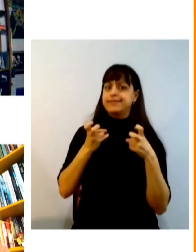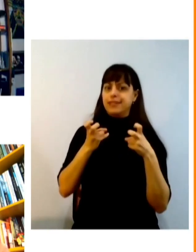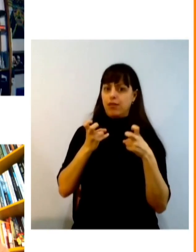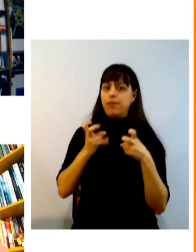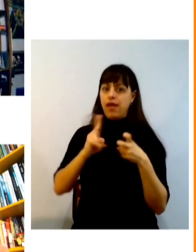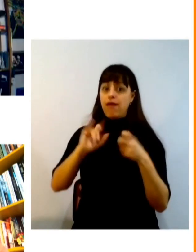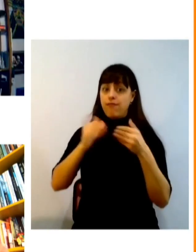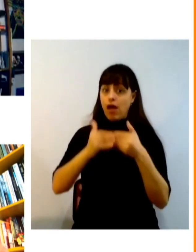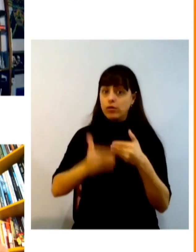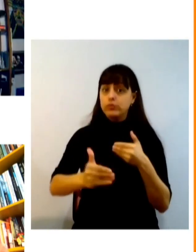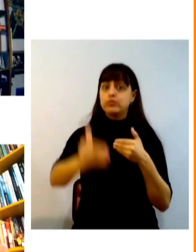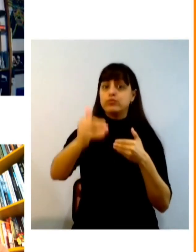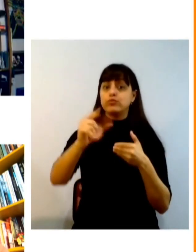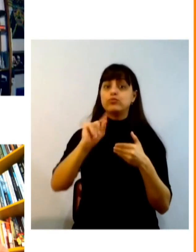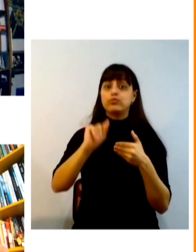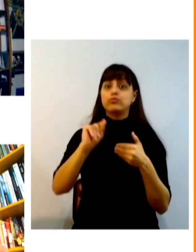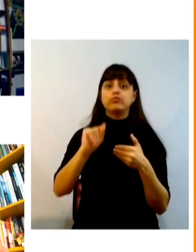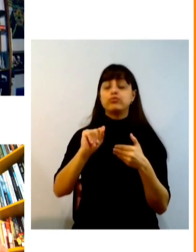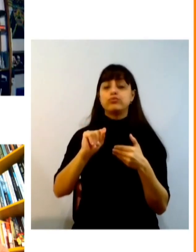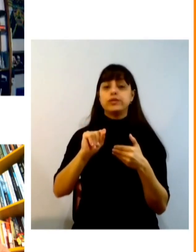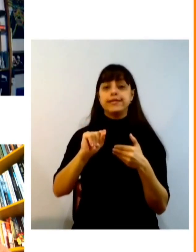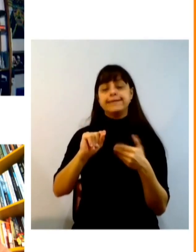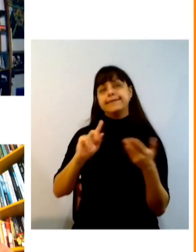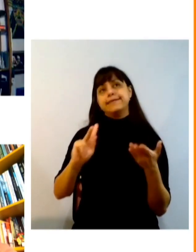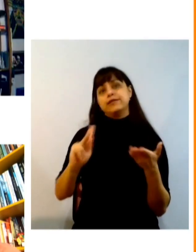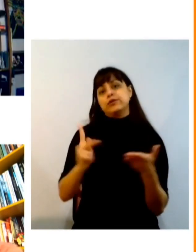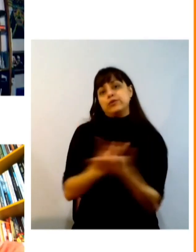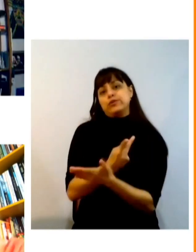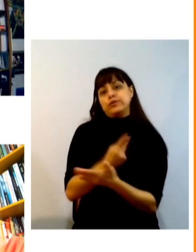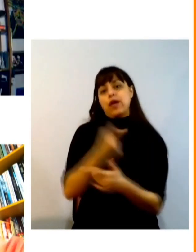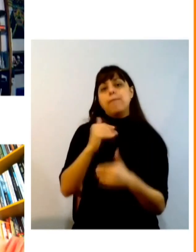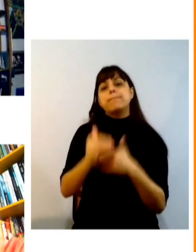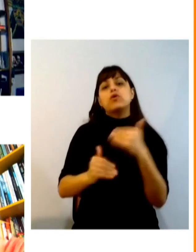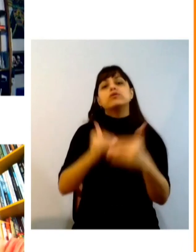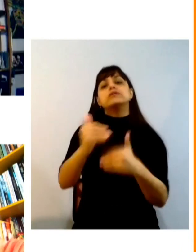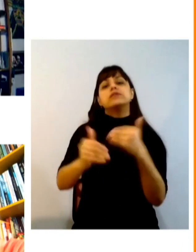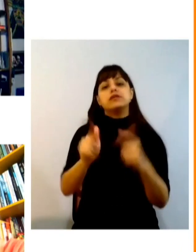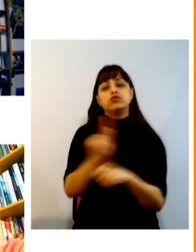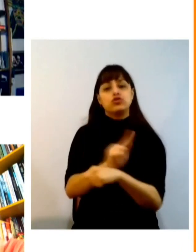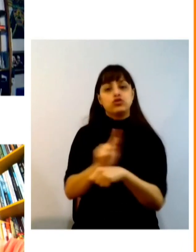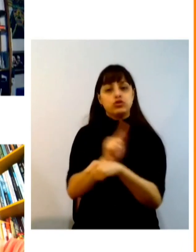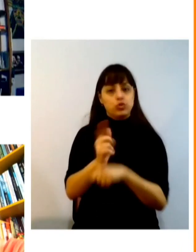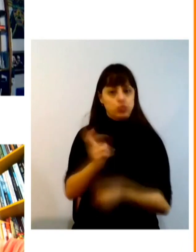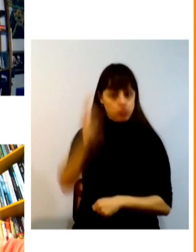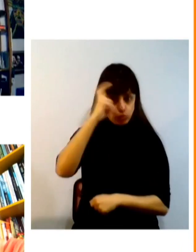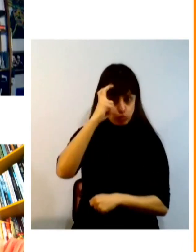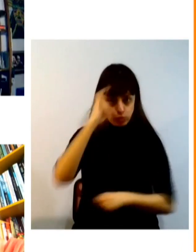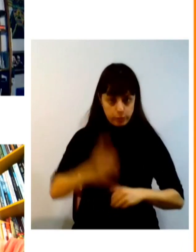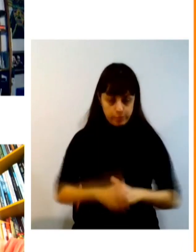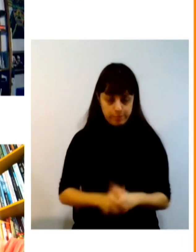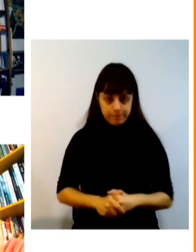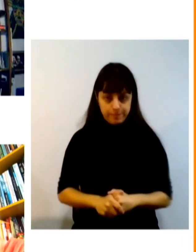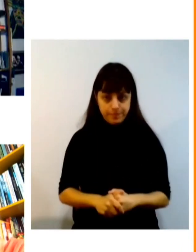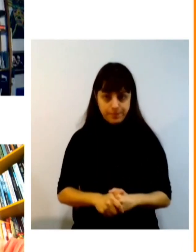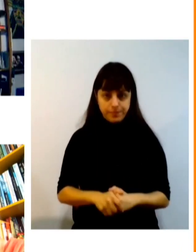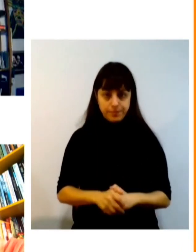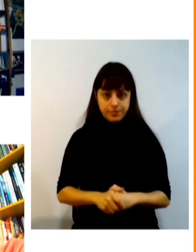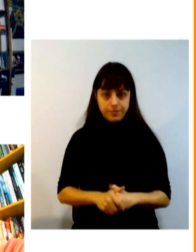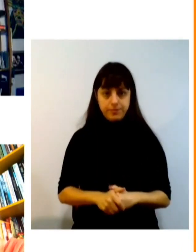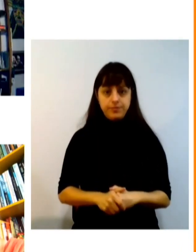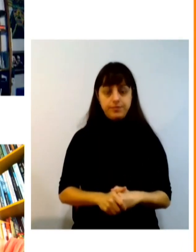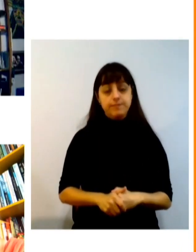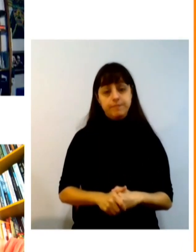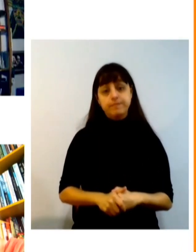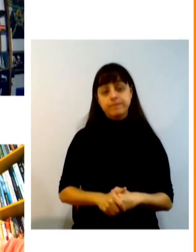tratar da questão dos processos de gestão cultural sem dúvida sem